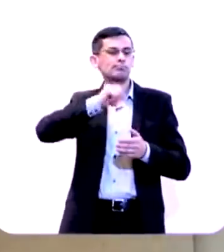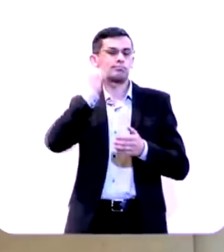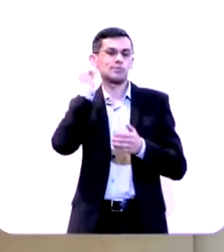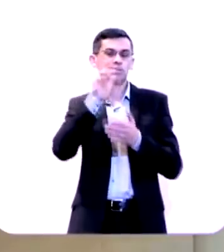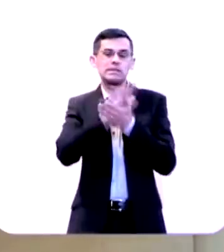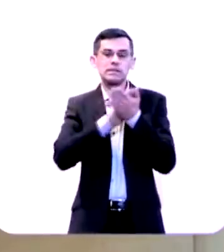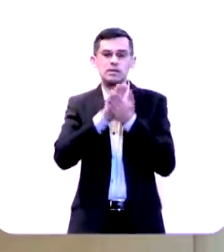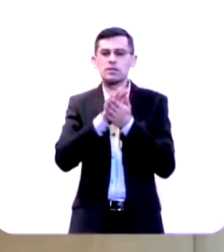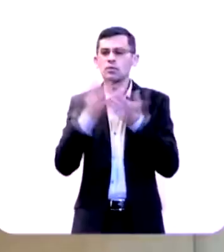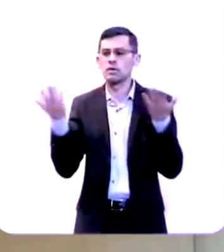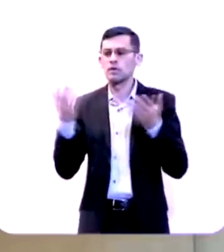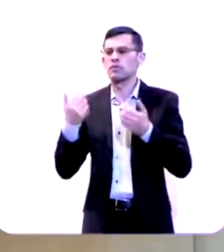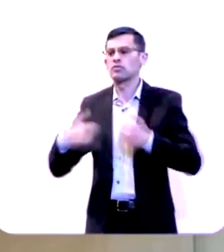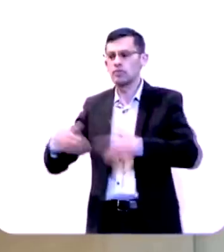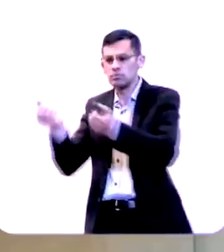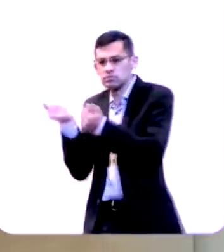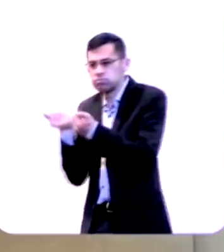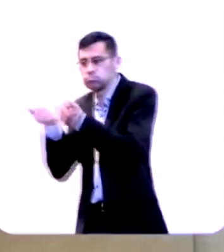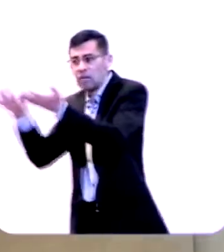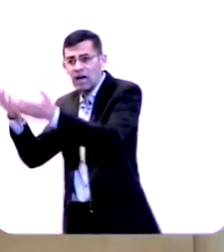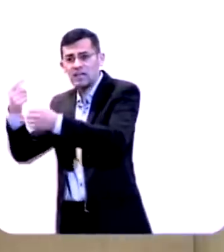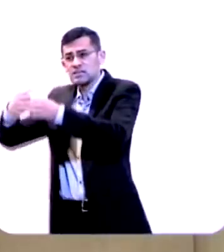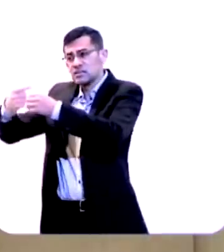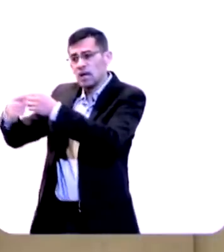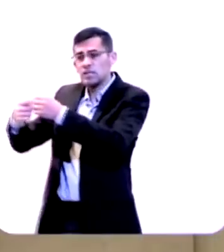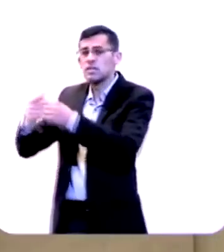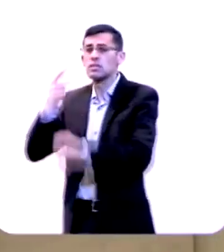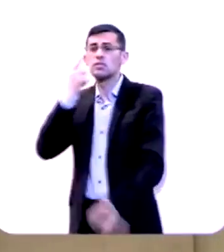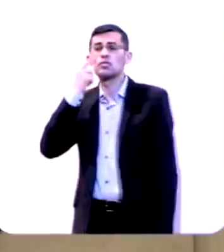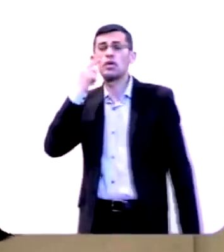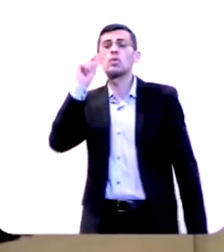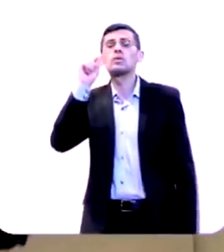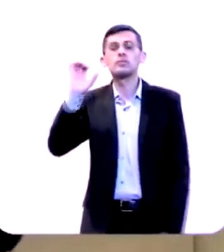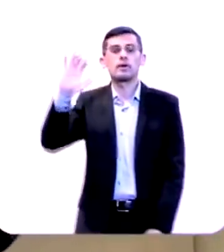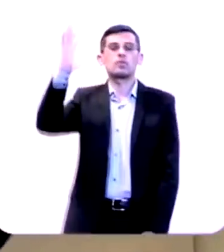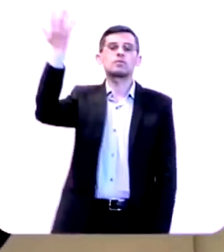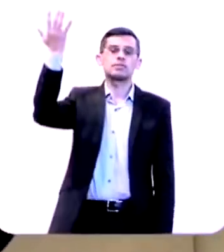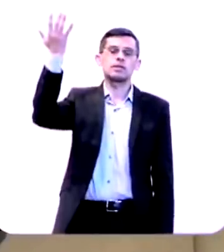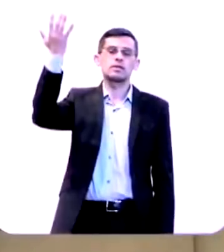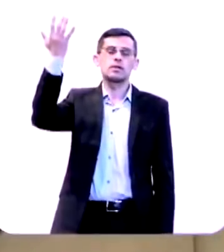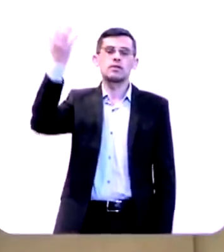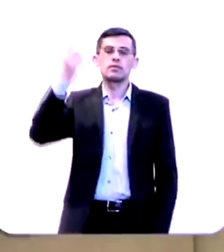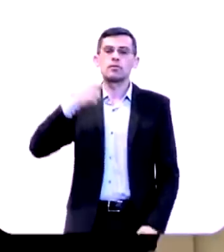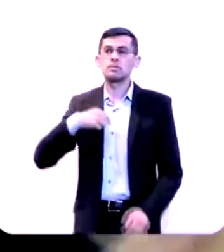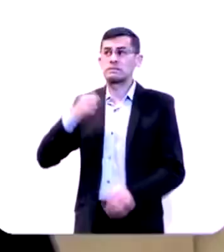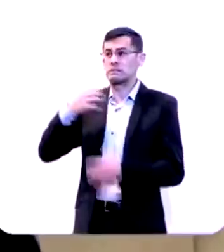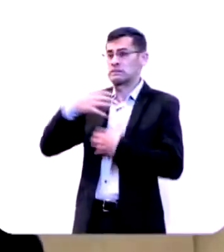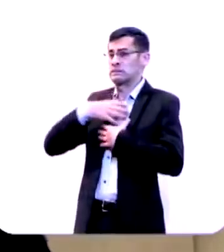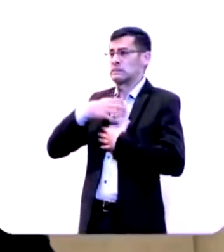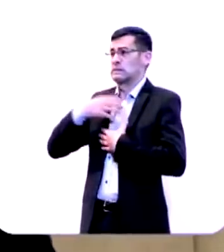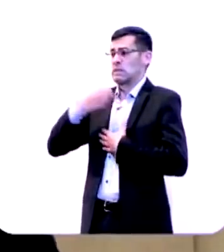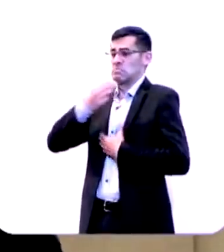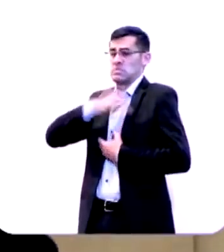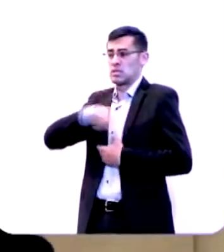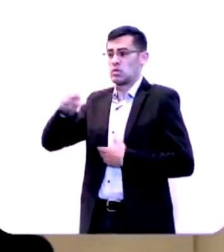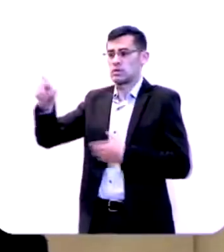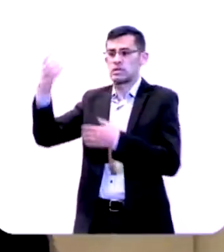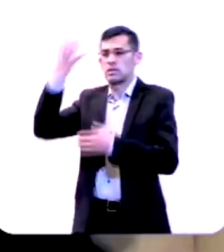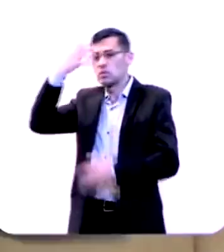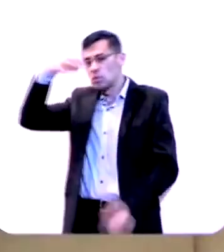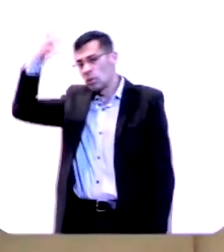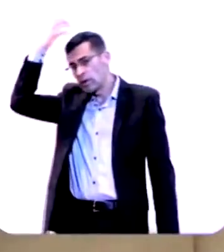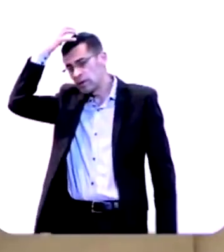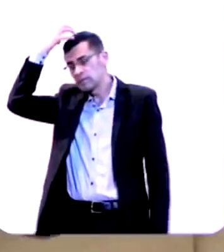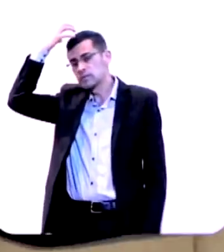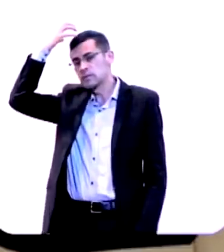essa batalha então vamos nos render e vamos ver qual é a nossa sorte vamos contar com a misericórdia desse rei a